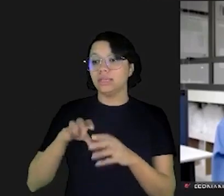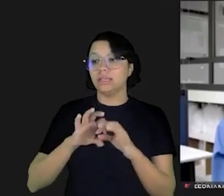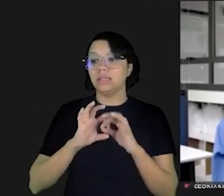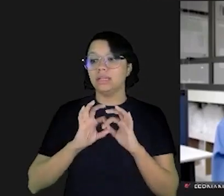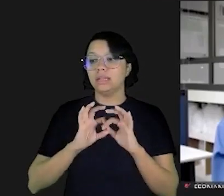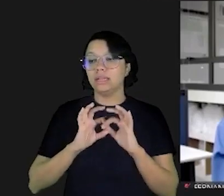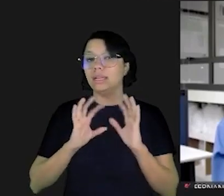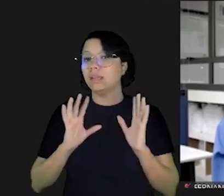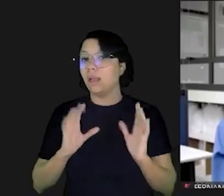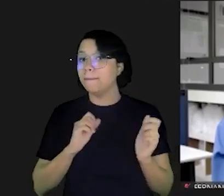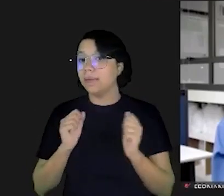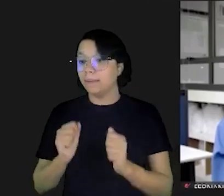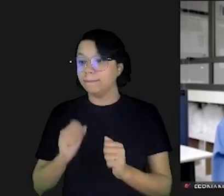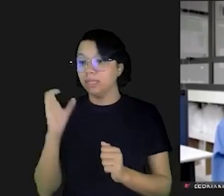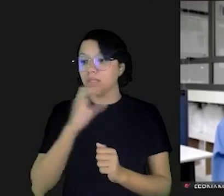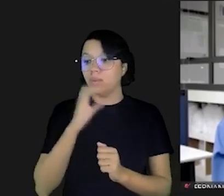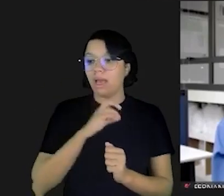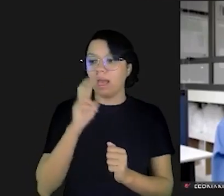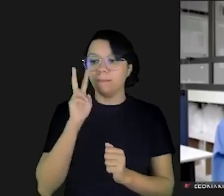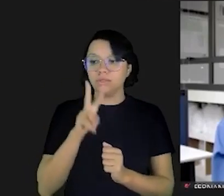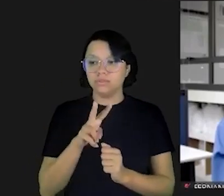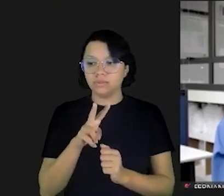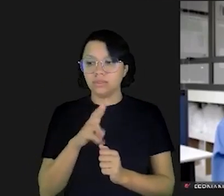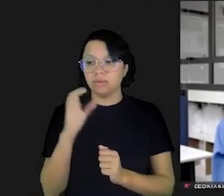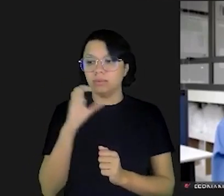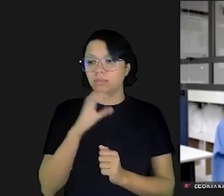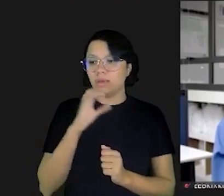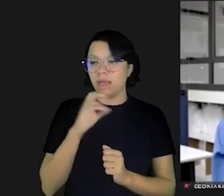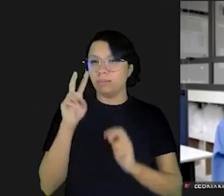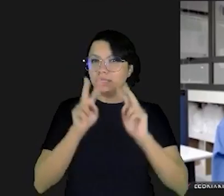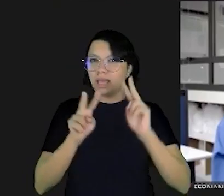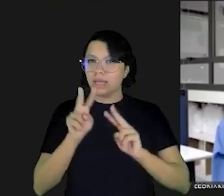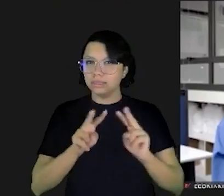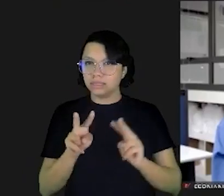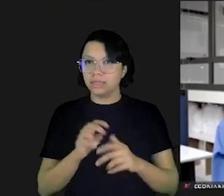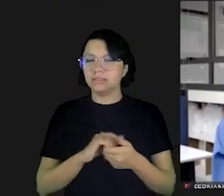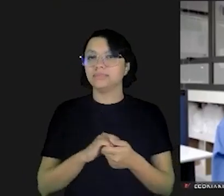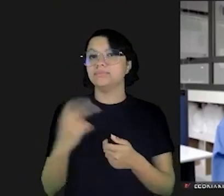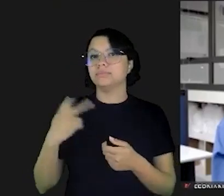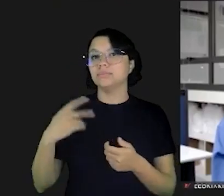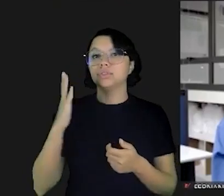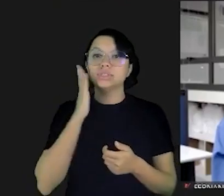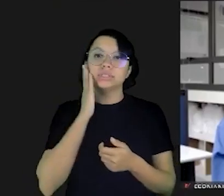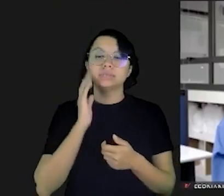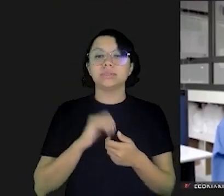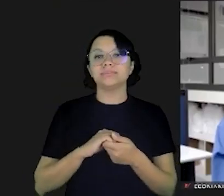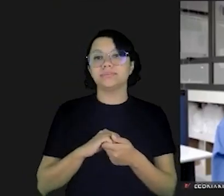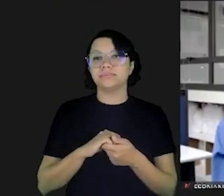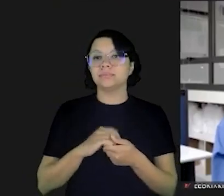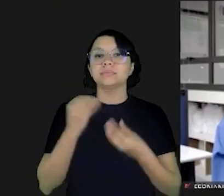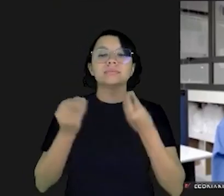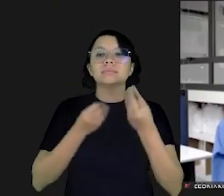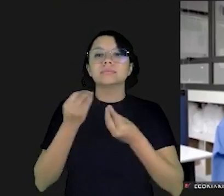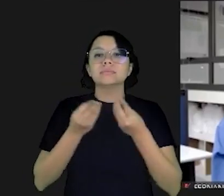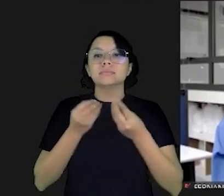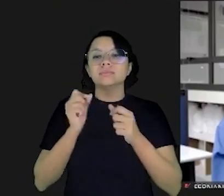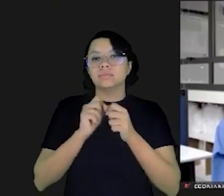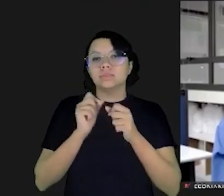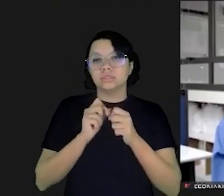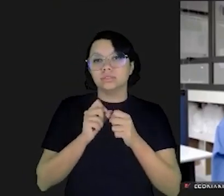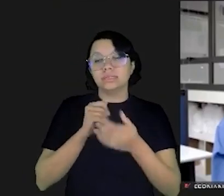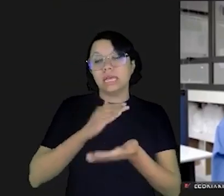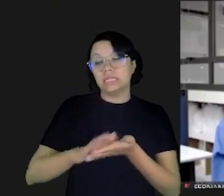lançamentos de uma maneira que ele permita uma rápida visualização e uma rápida análise pra gente saber